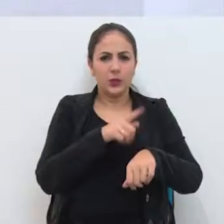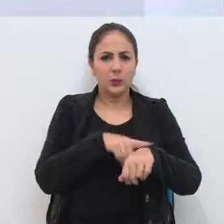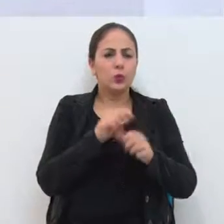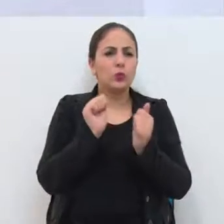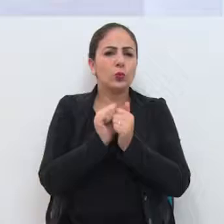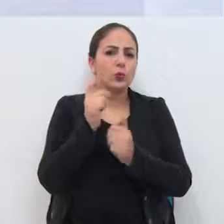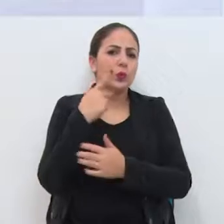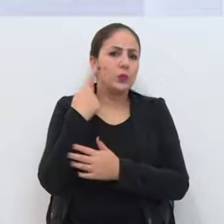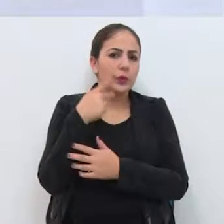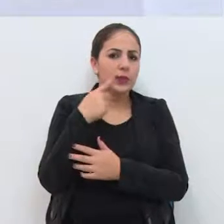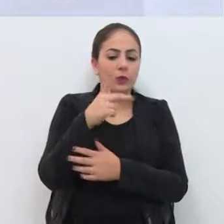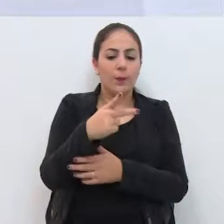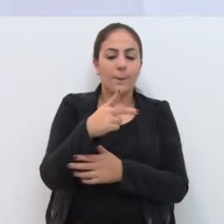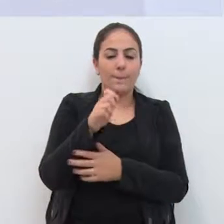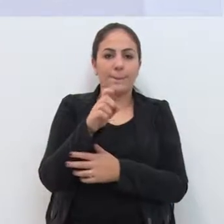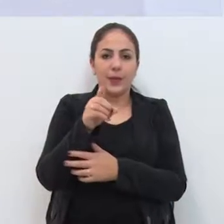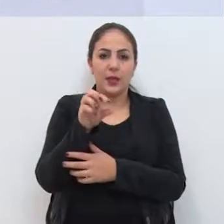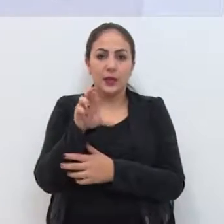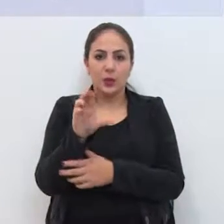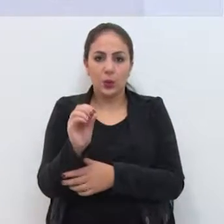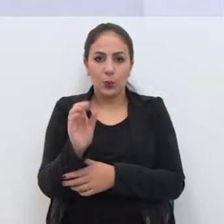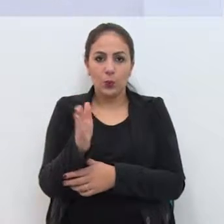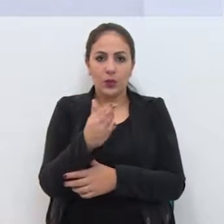com o vereador Pedanelli,